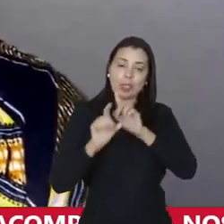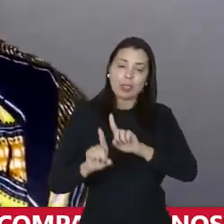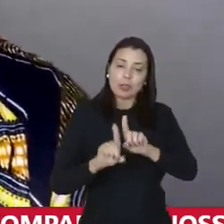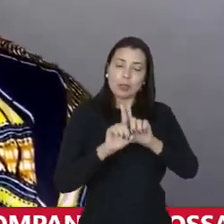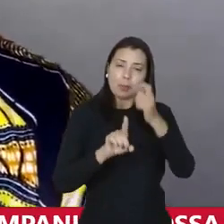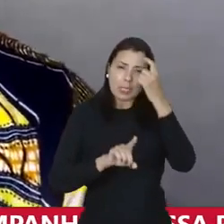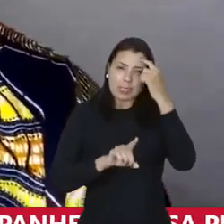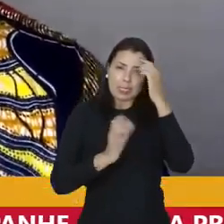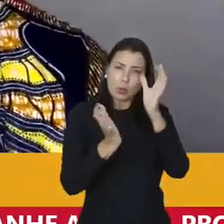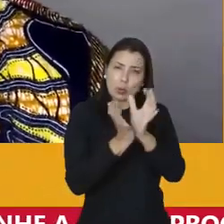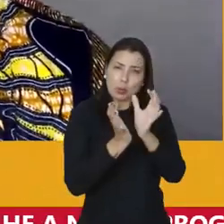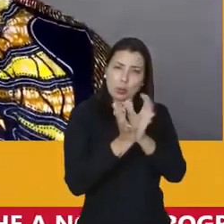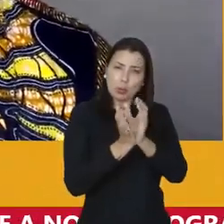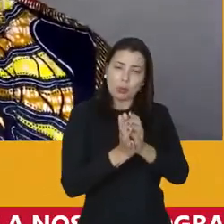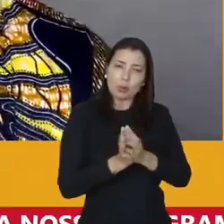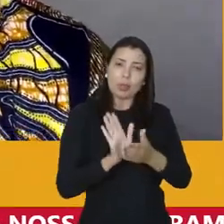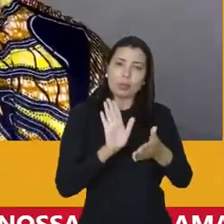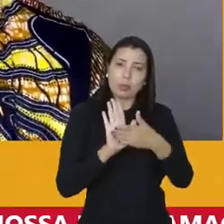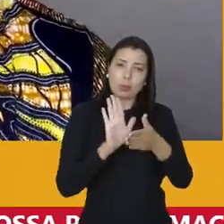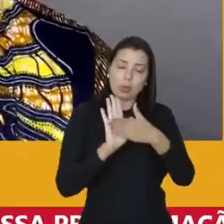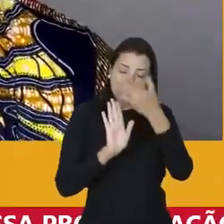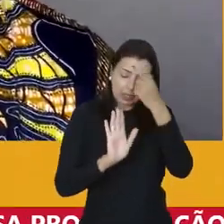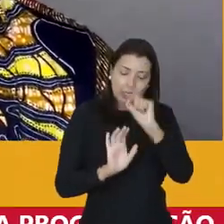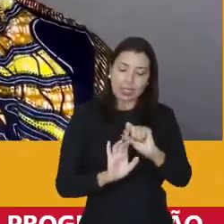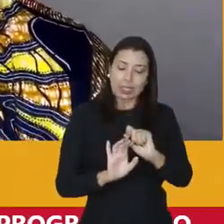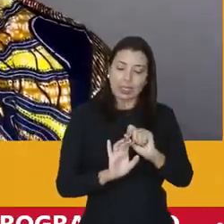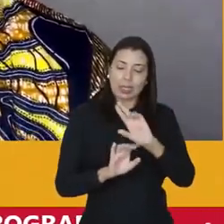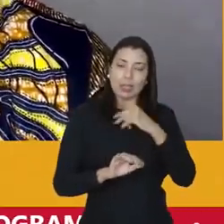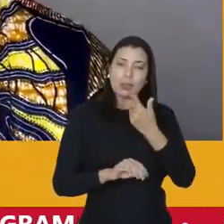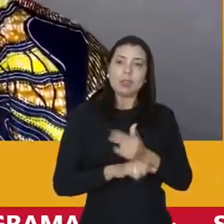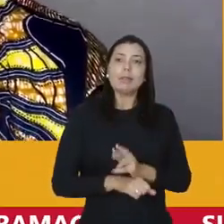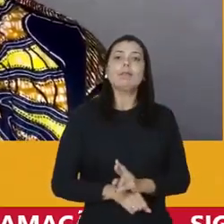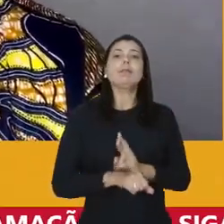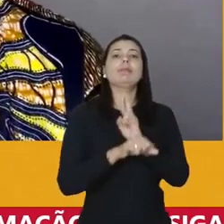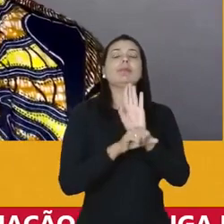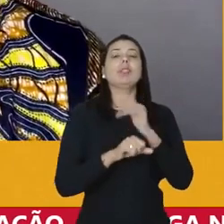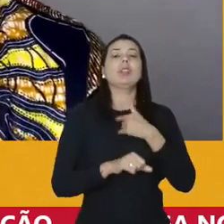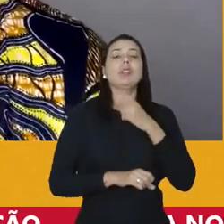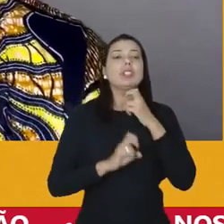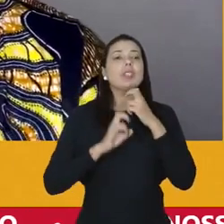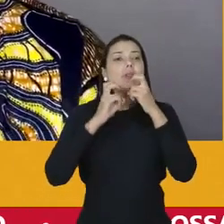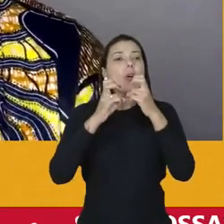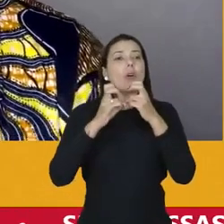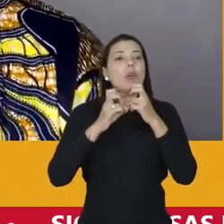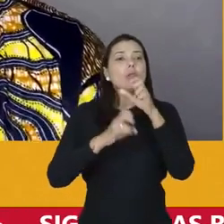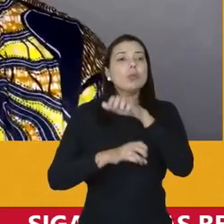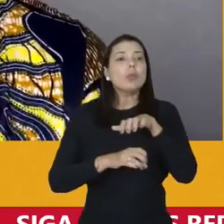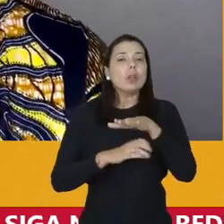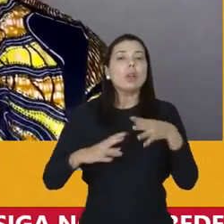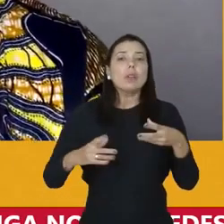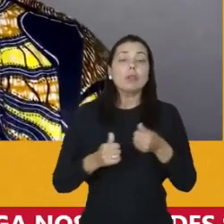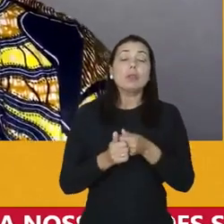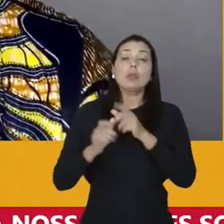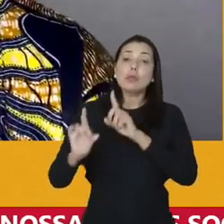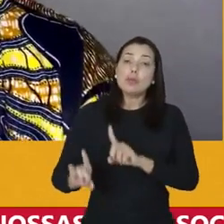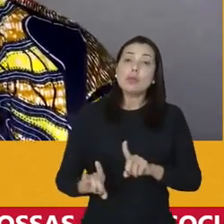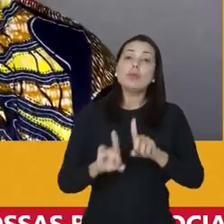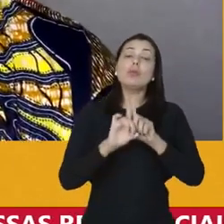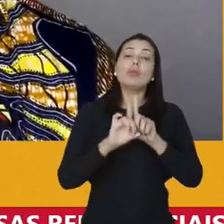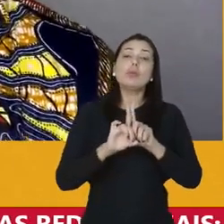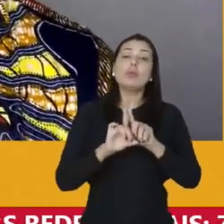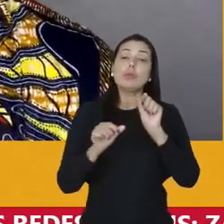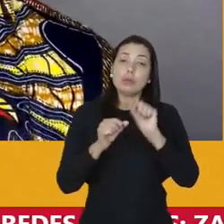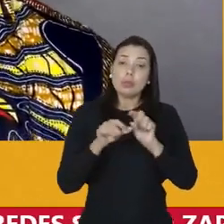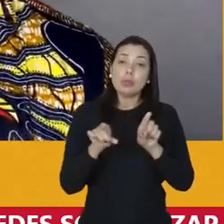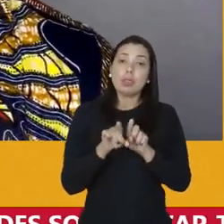coletividade dando o respaldo a quem precisa da nossa representação e da nossa voz em todos os espaços a gente está junto o que a